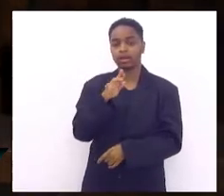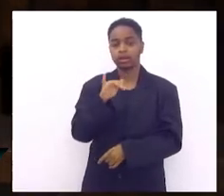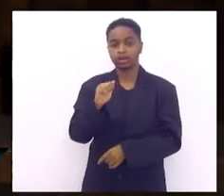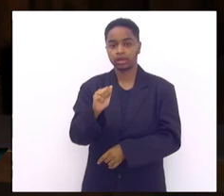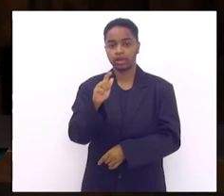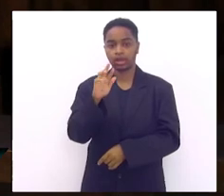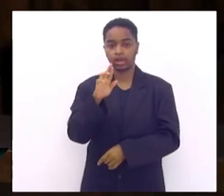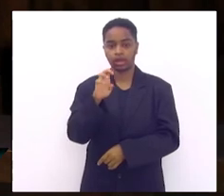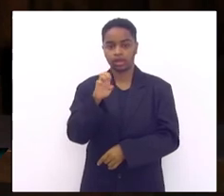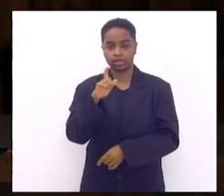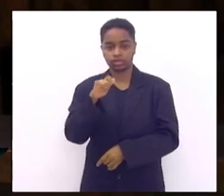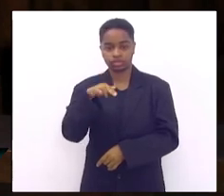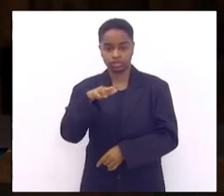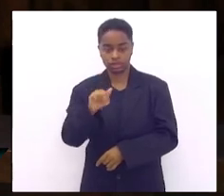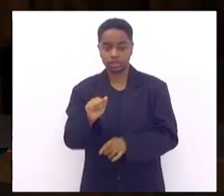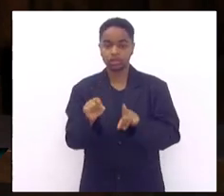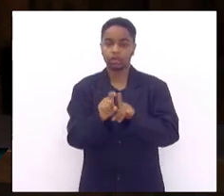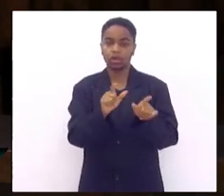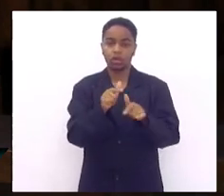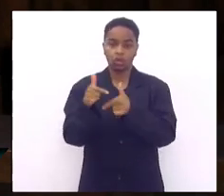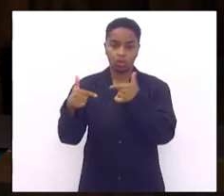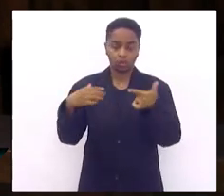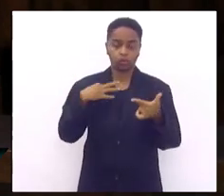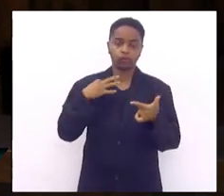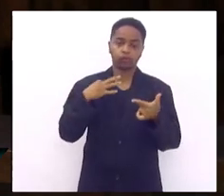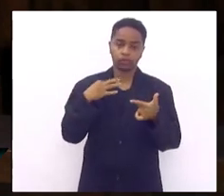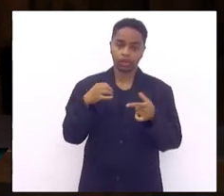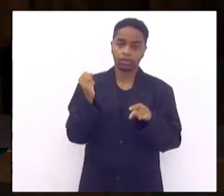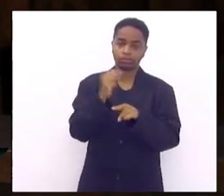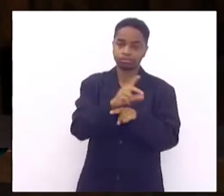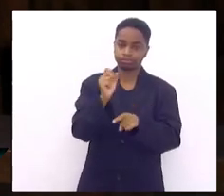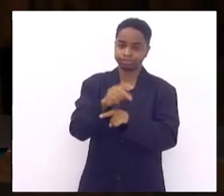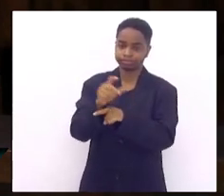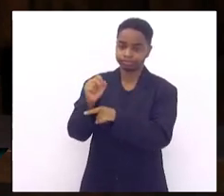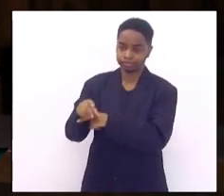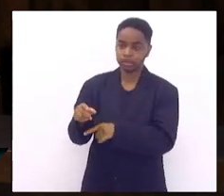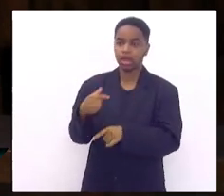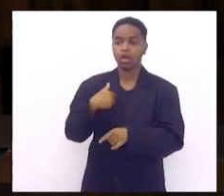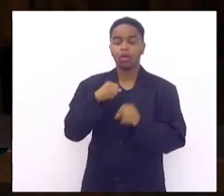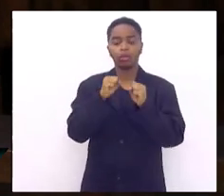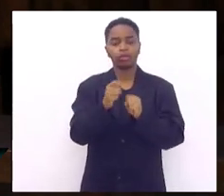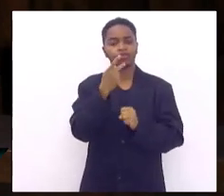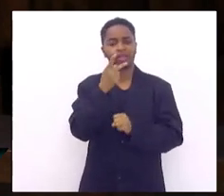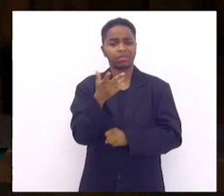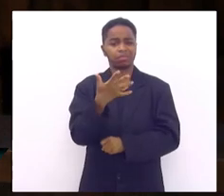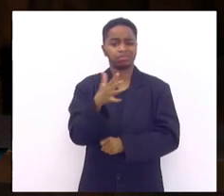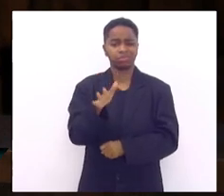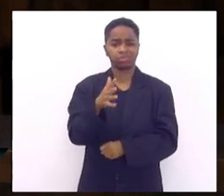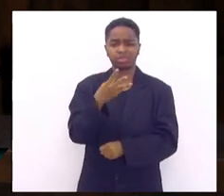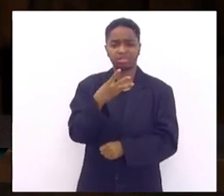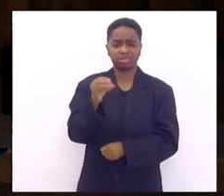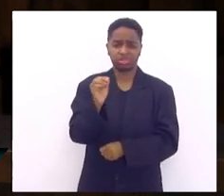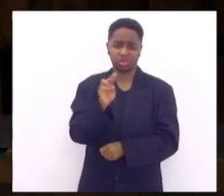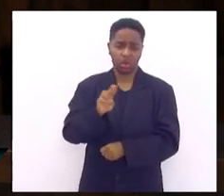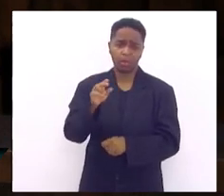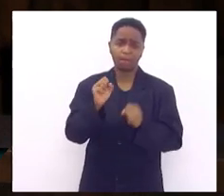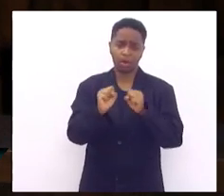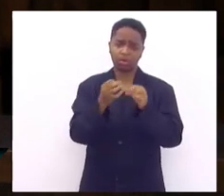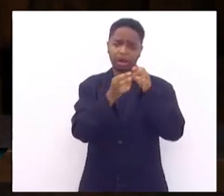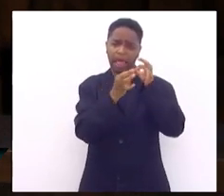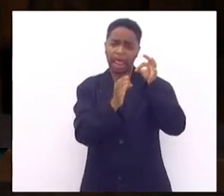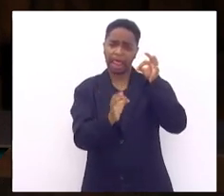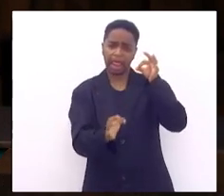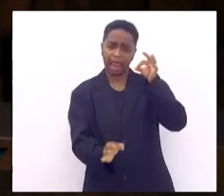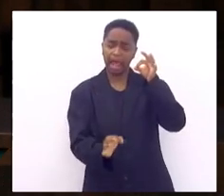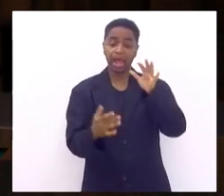já passaram por nós e que foram voluntários posso dizer aqui uns 30 nomes vou ficar aqui até amanhã dizendo